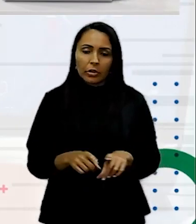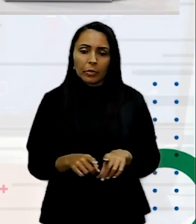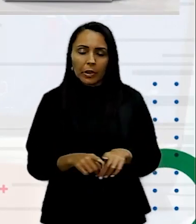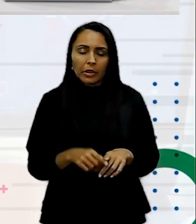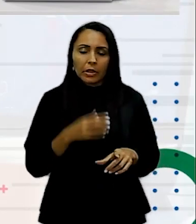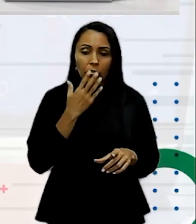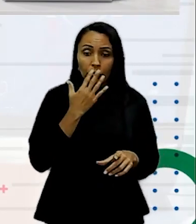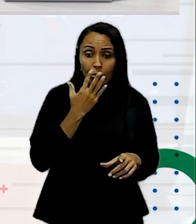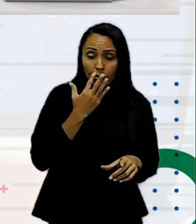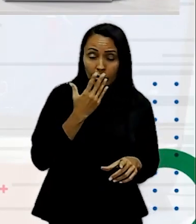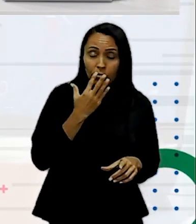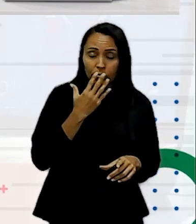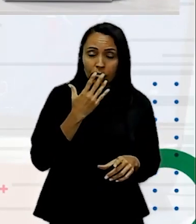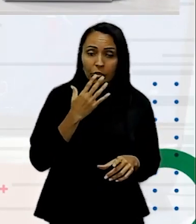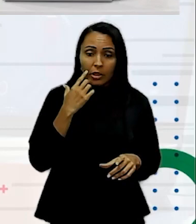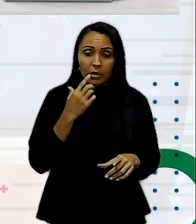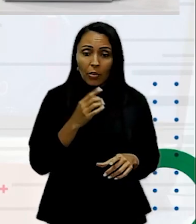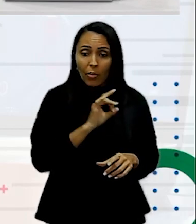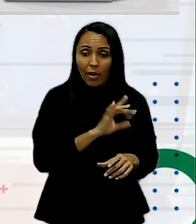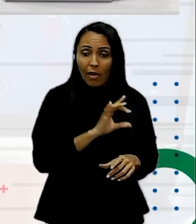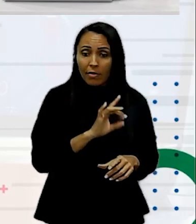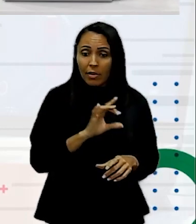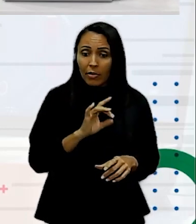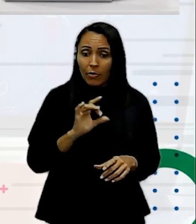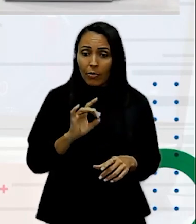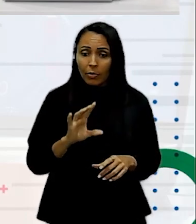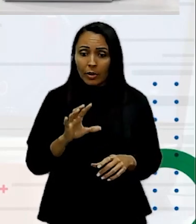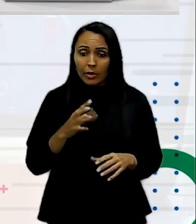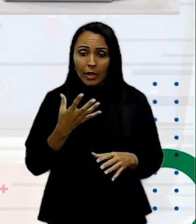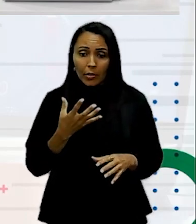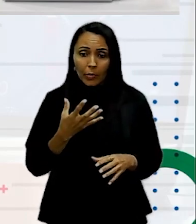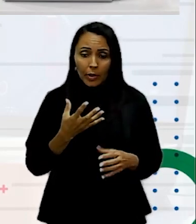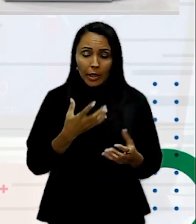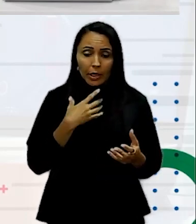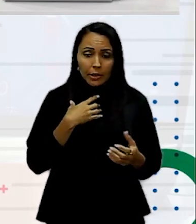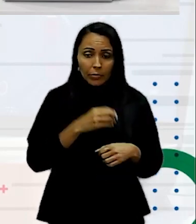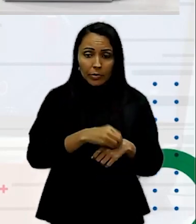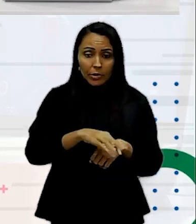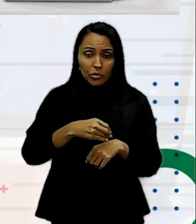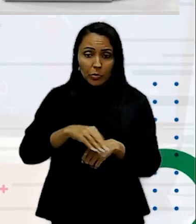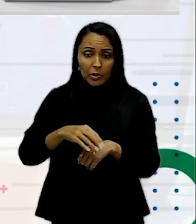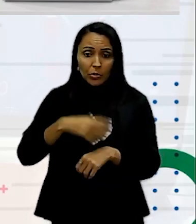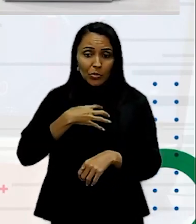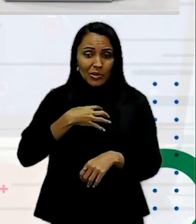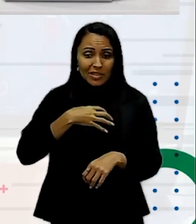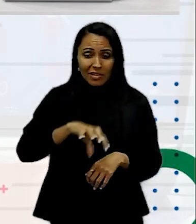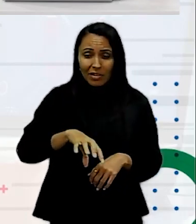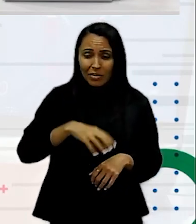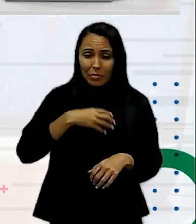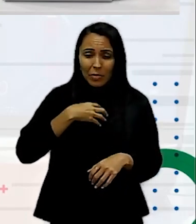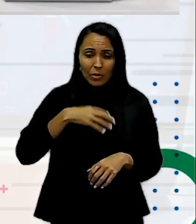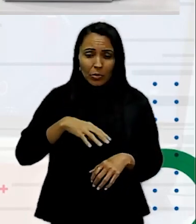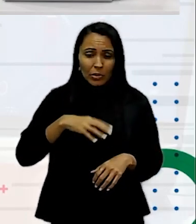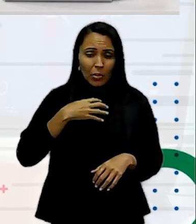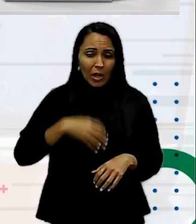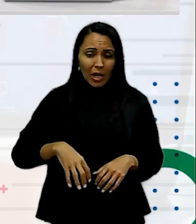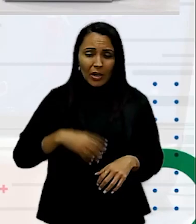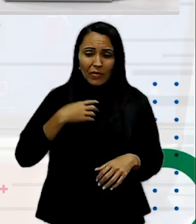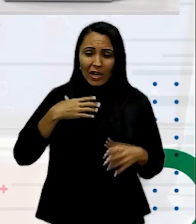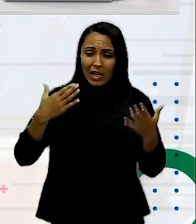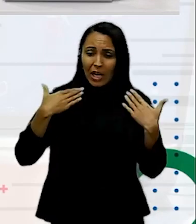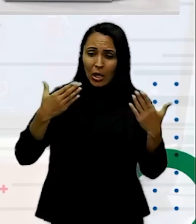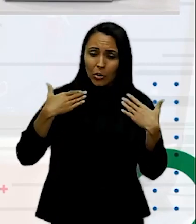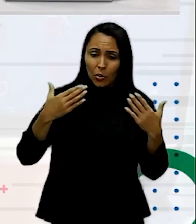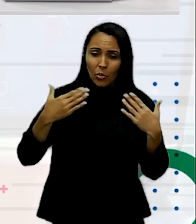perceber Que as cores Cada cor Passa um sentimento Vermelho Depende do uso Pode ser paixão Raiva Calor